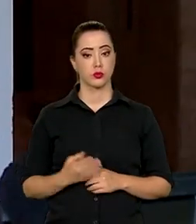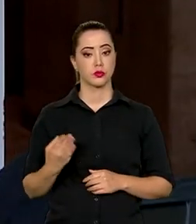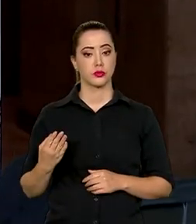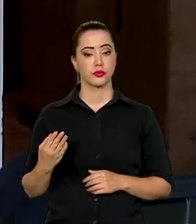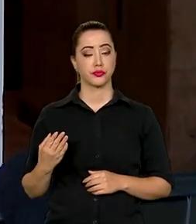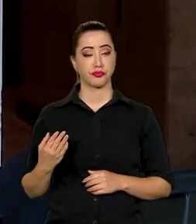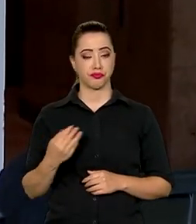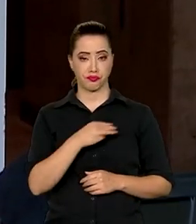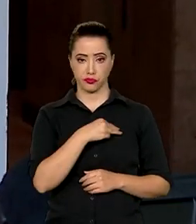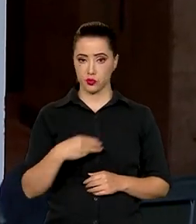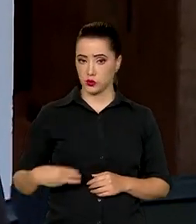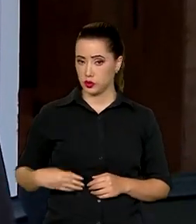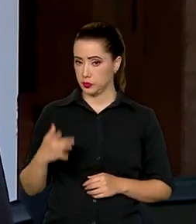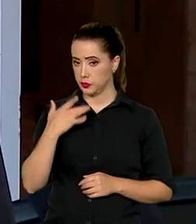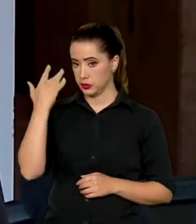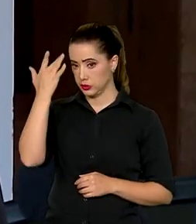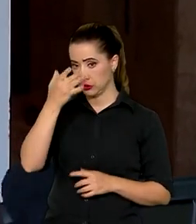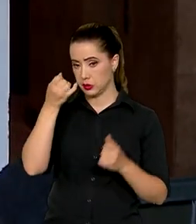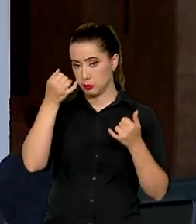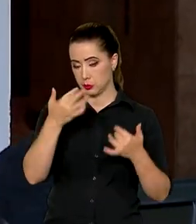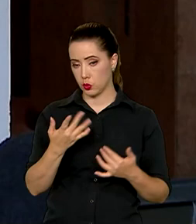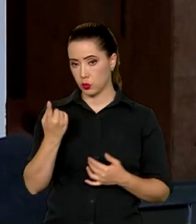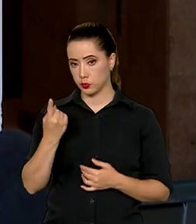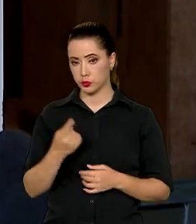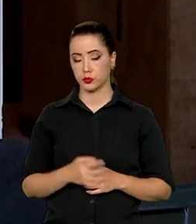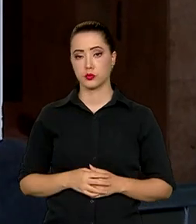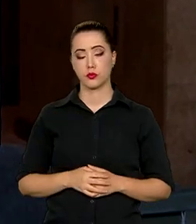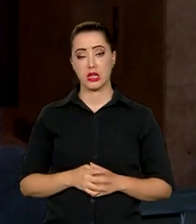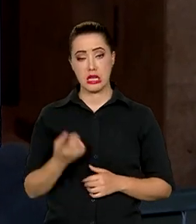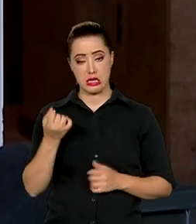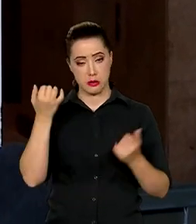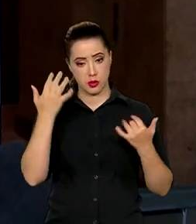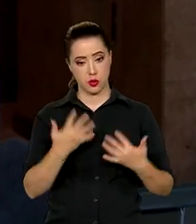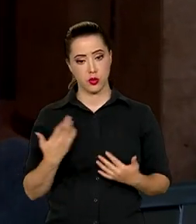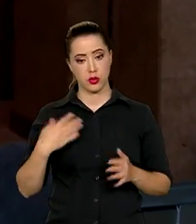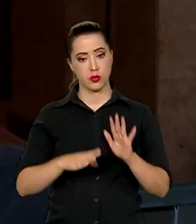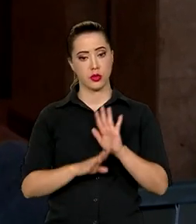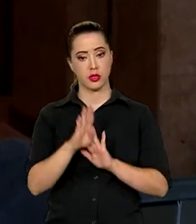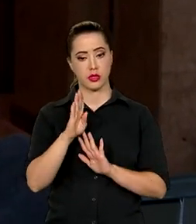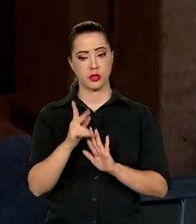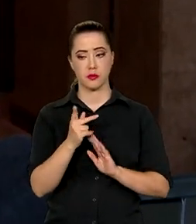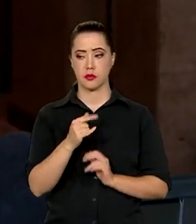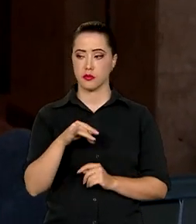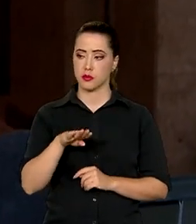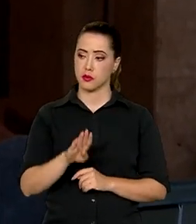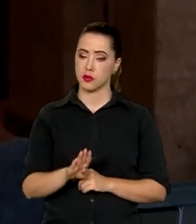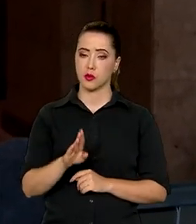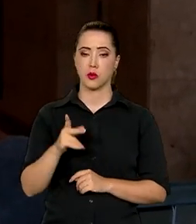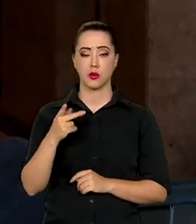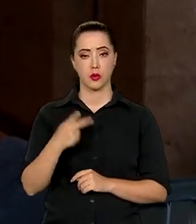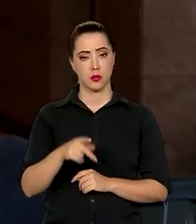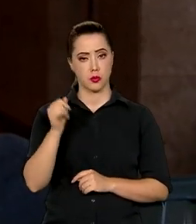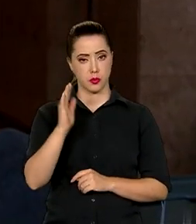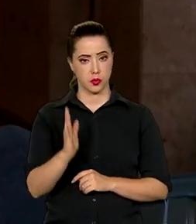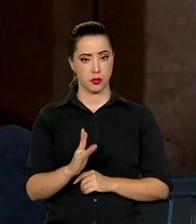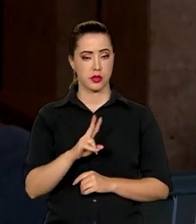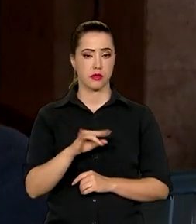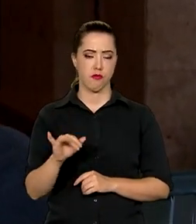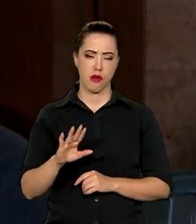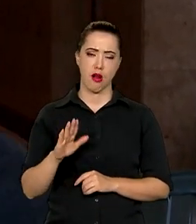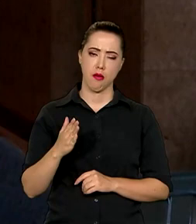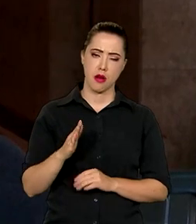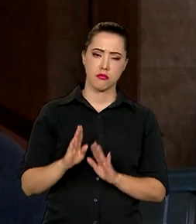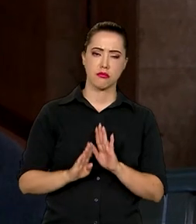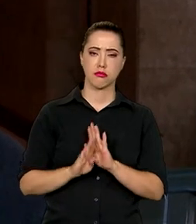comentou a revisão do PIB feita pelo Banco Central. Para ele, o crescimento do produto interno bruto do país deve ficar